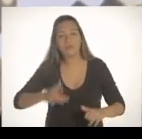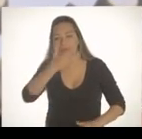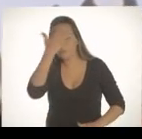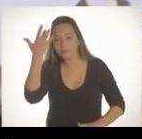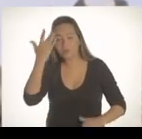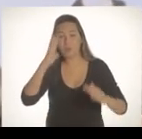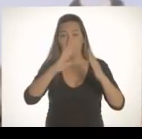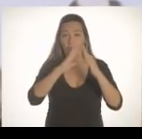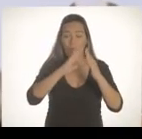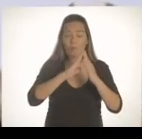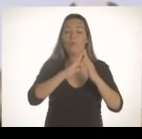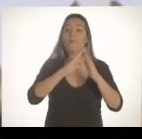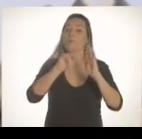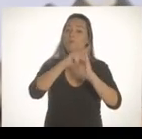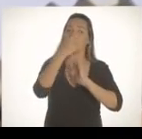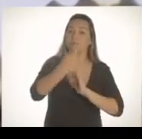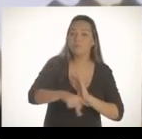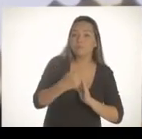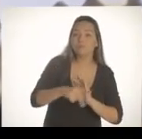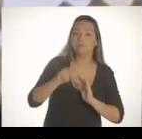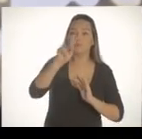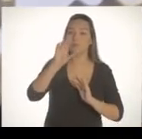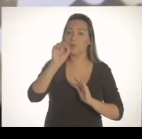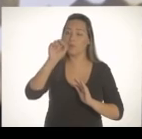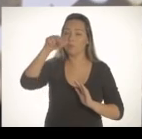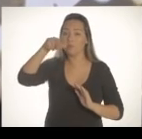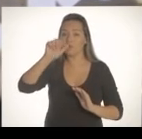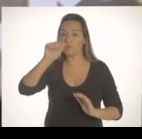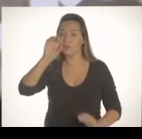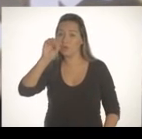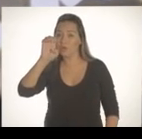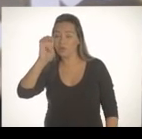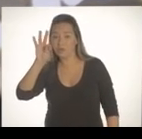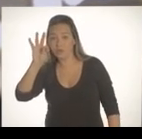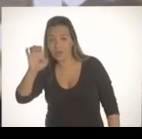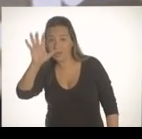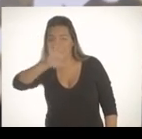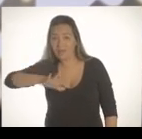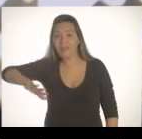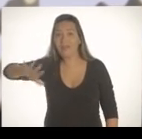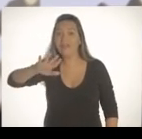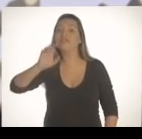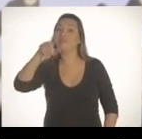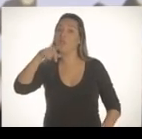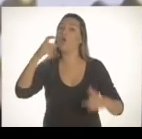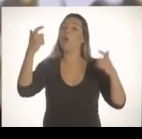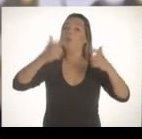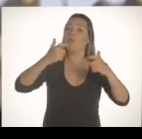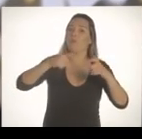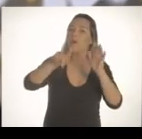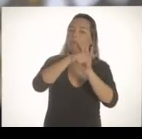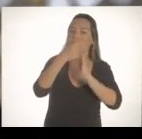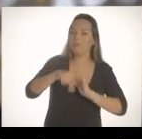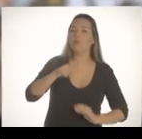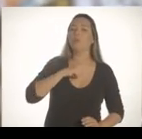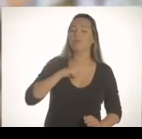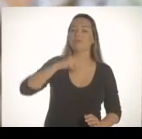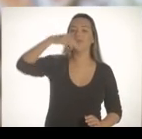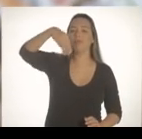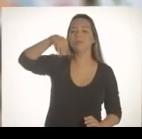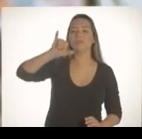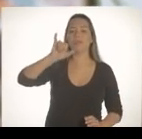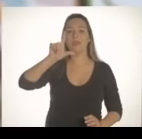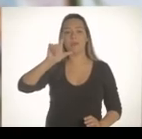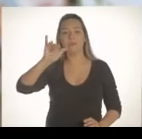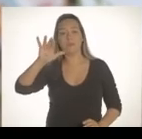violenta aqueles moradores, porque tratam a Zona Oeste como área de sacrifício. É área de milícia, porque o Estado